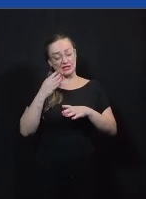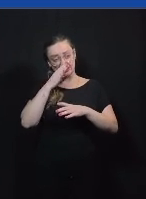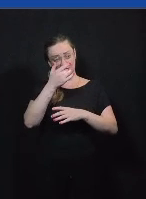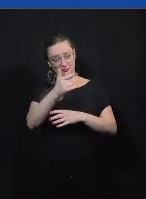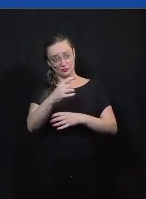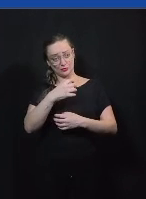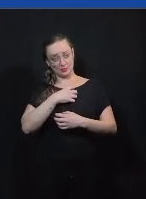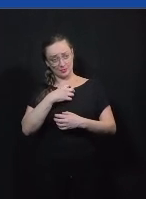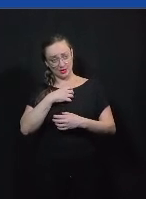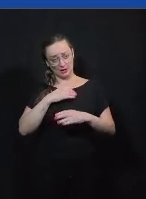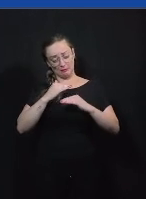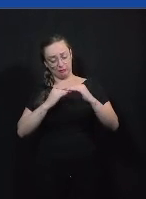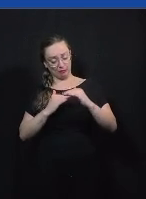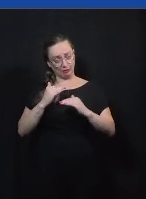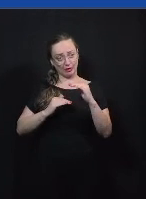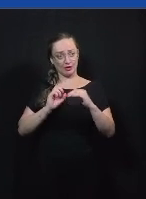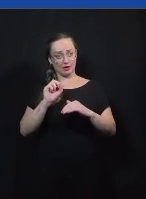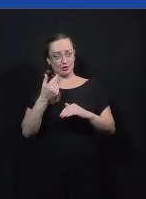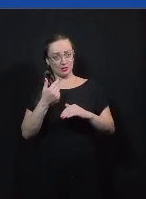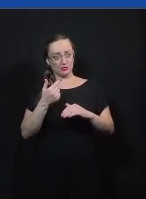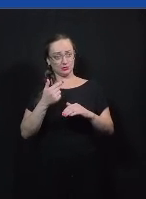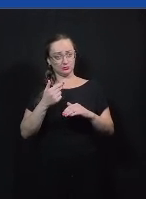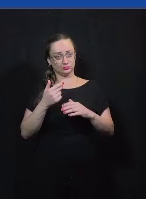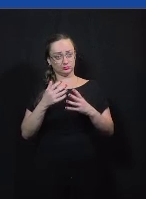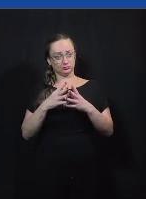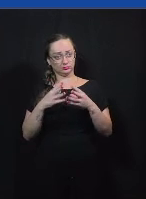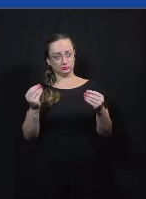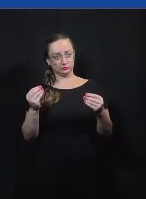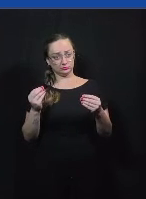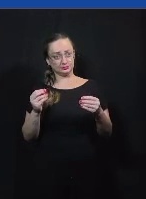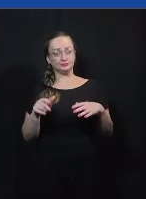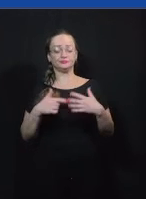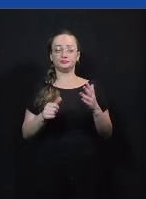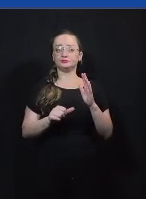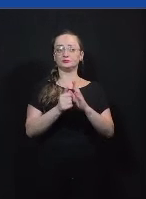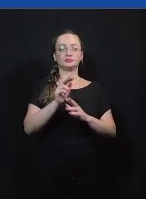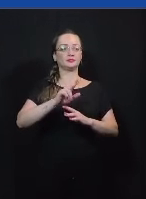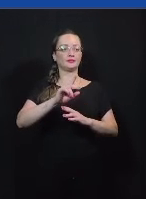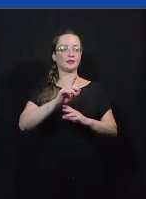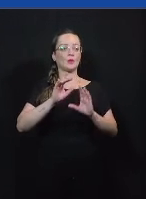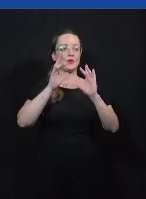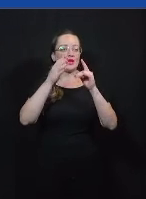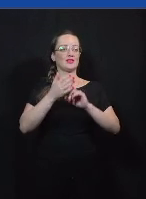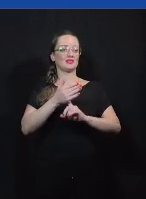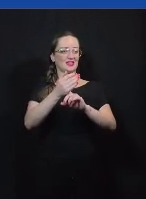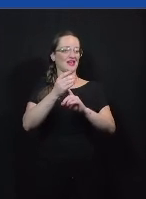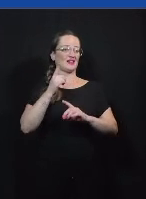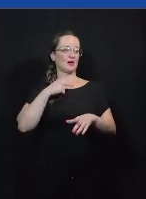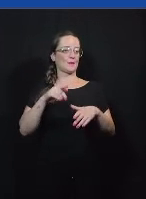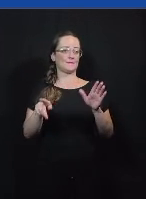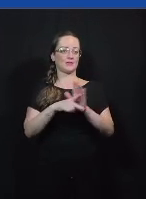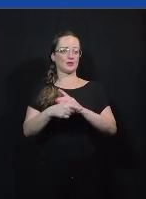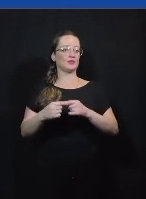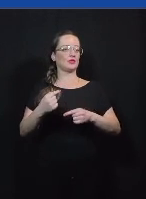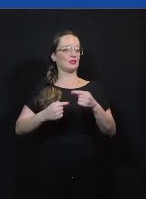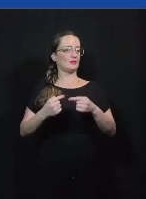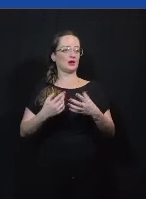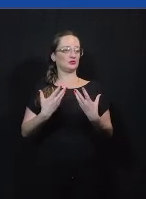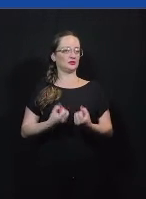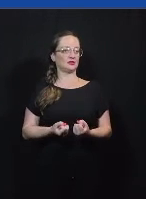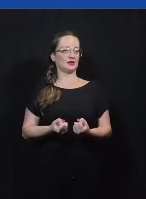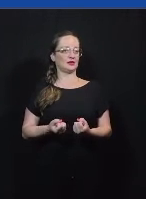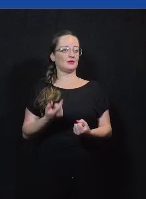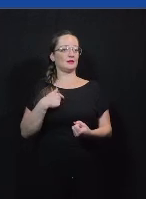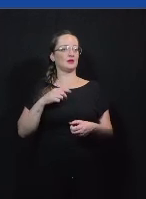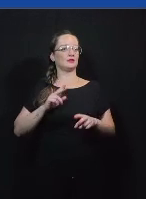destabilizá-la ou para descreditá-la e isso primeiro não é uma técnica de debate que é aceitável num debate estruturado mas também é